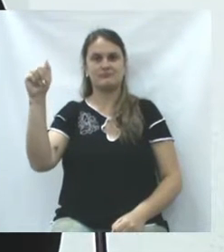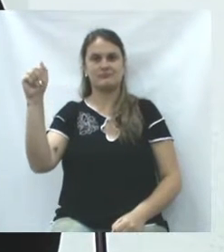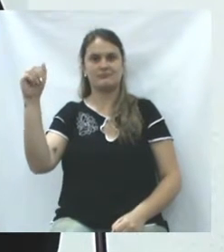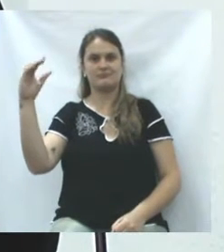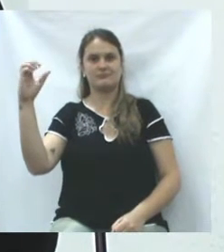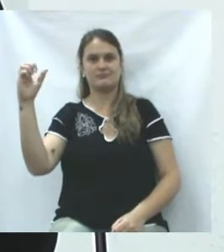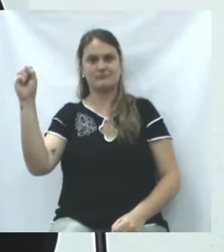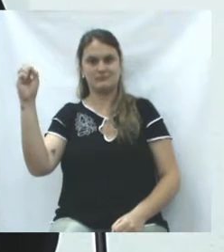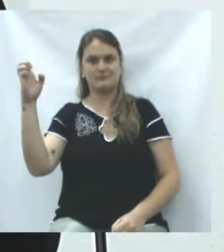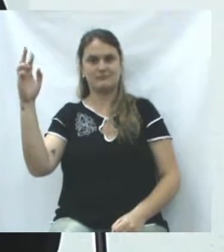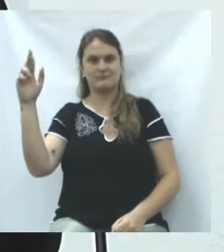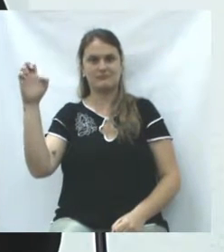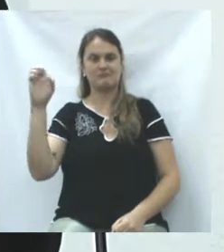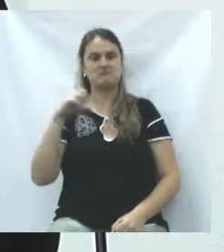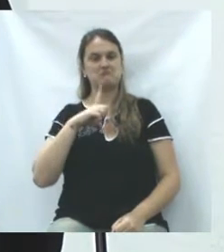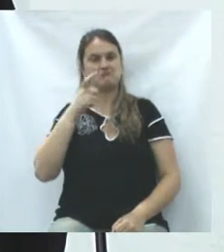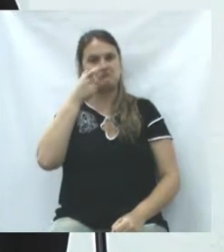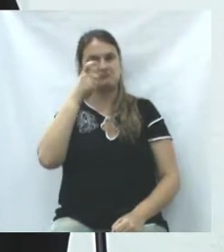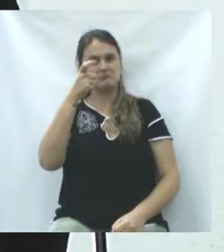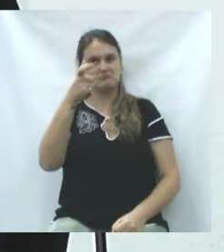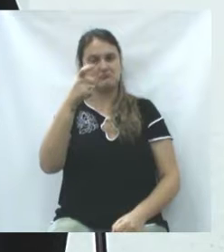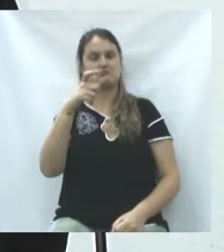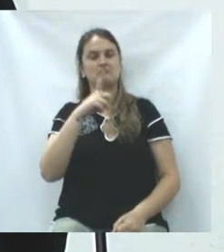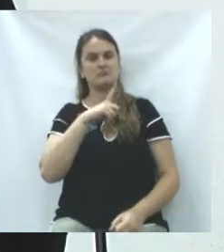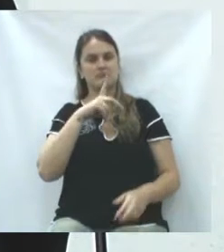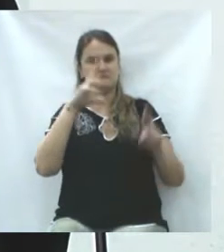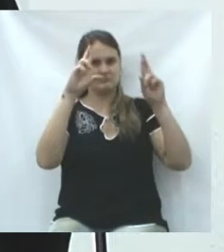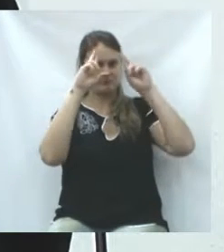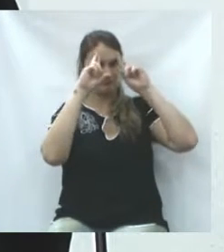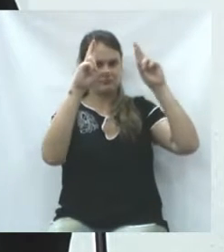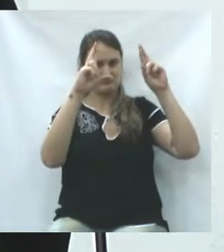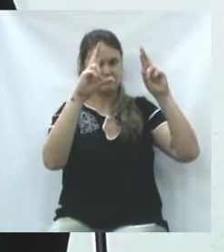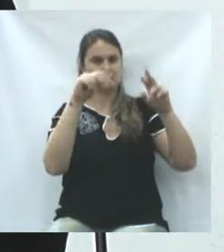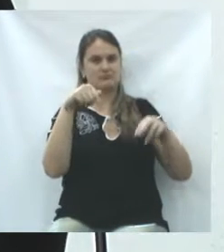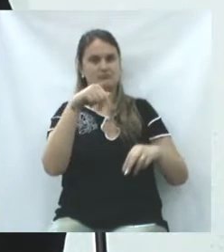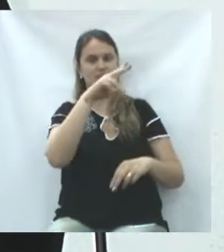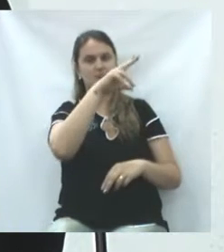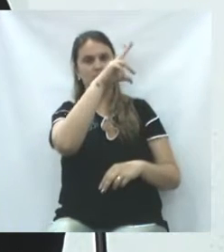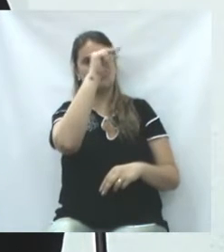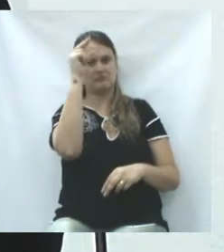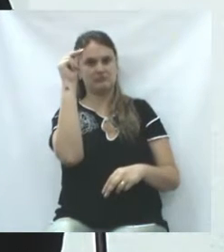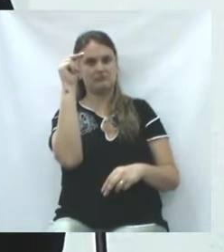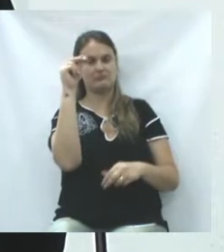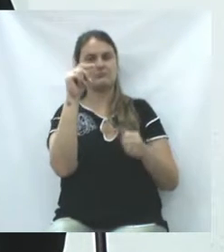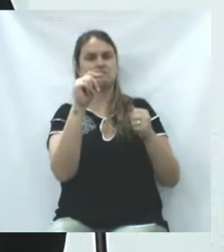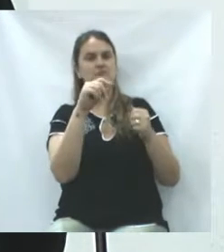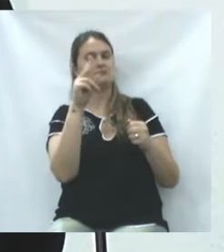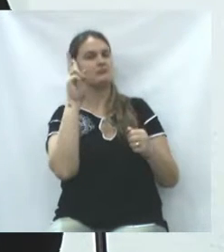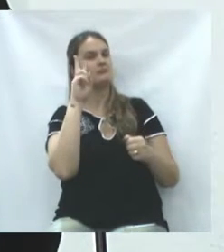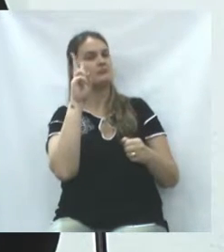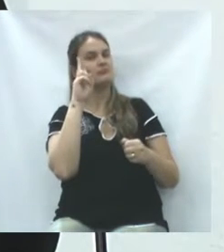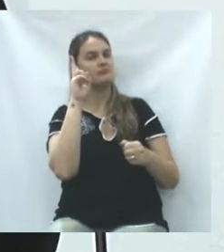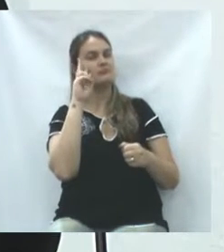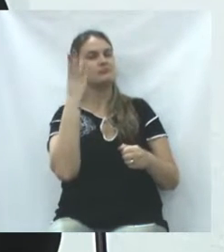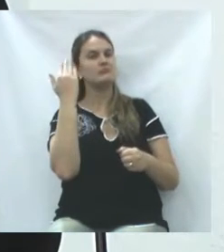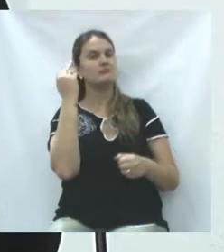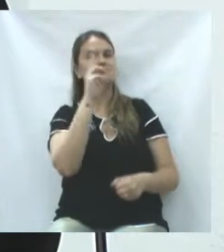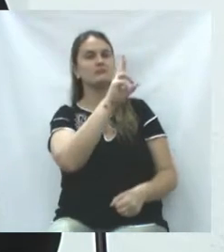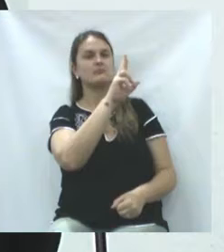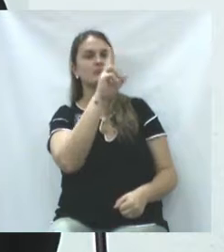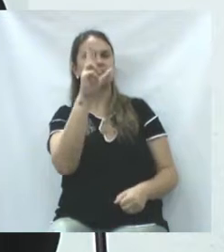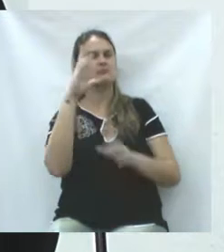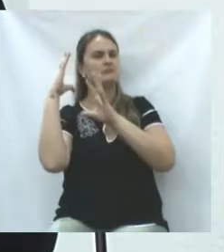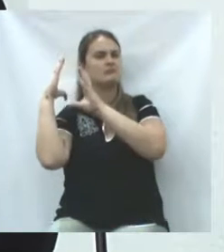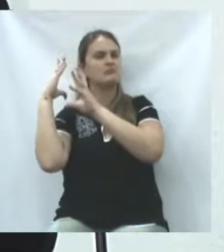Séris. E eu achei tão interessante e tão respeitoso por parte do nosso prefeito, Santinho, em ele recordar e citar